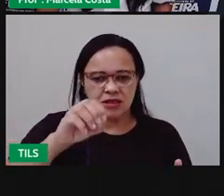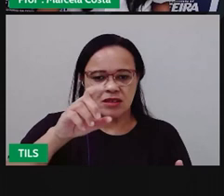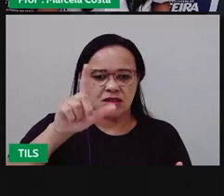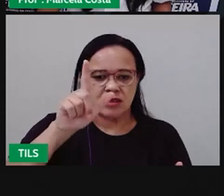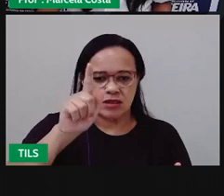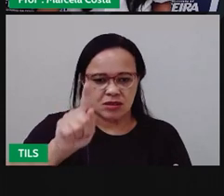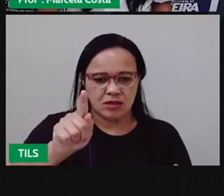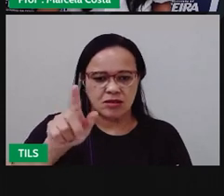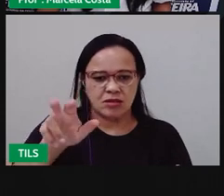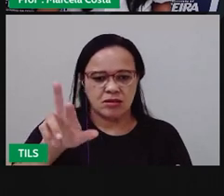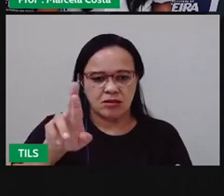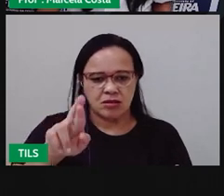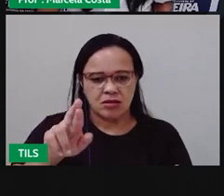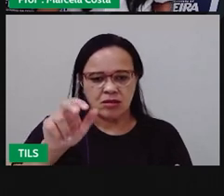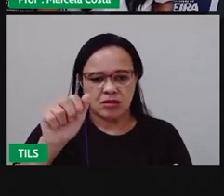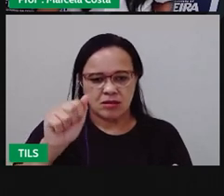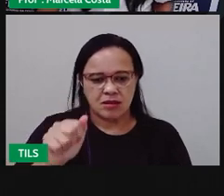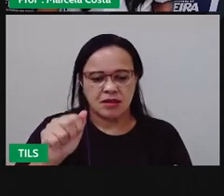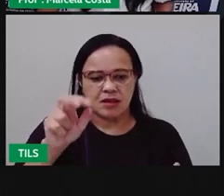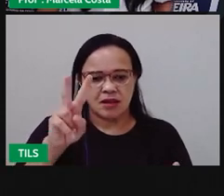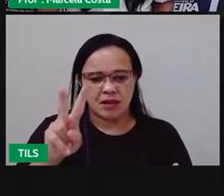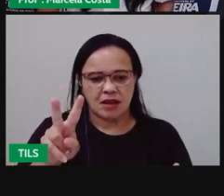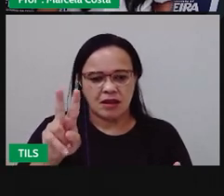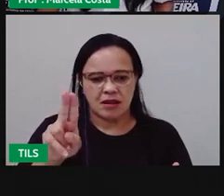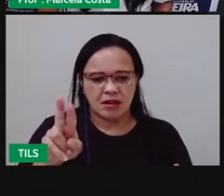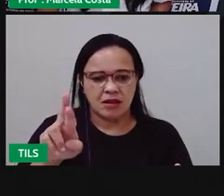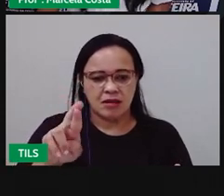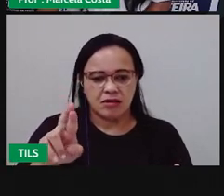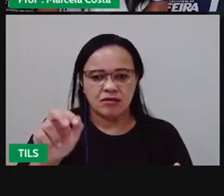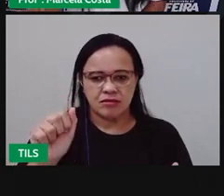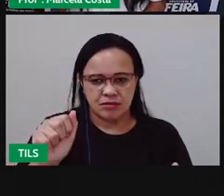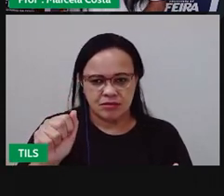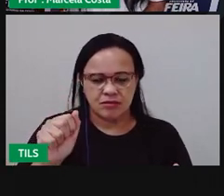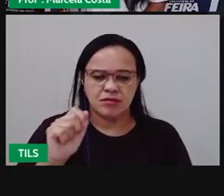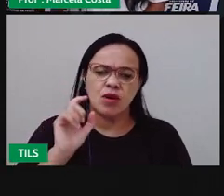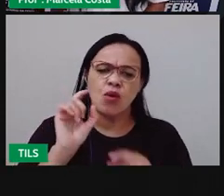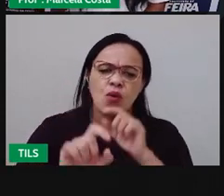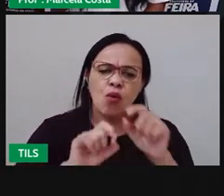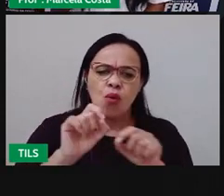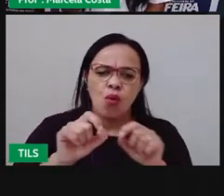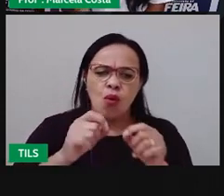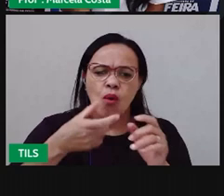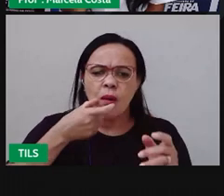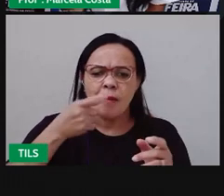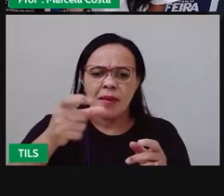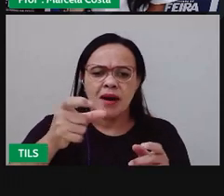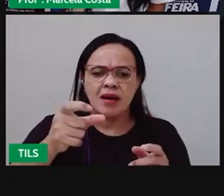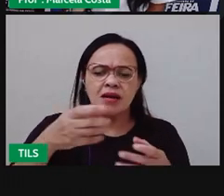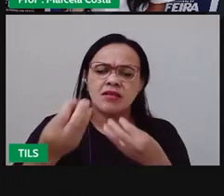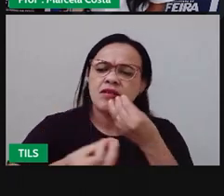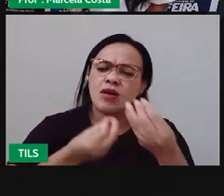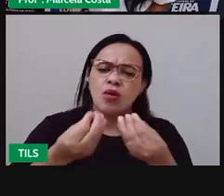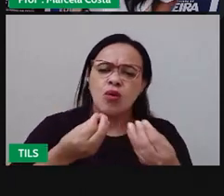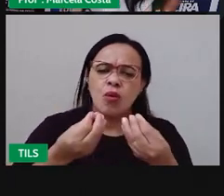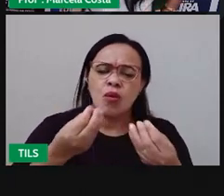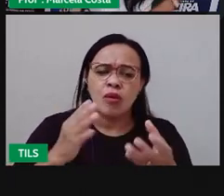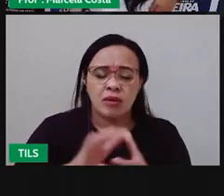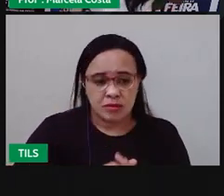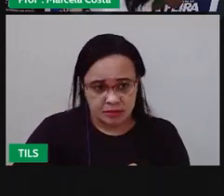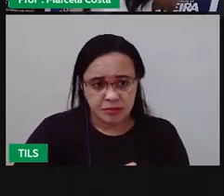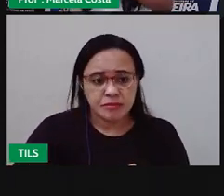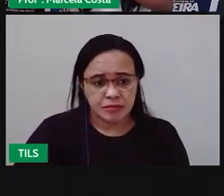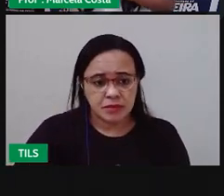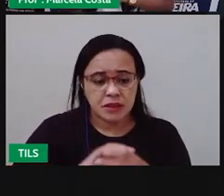xilogravura. Essa é uma palavra composta. Ela tem aí a